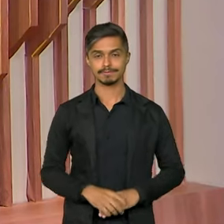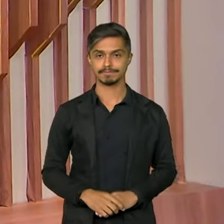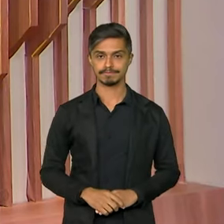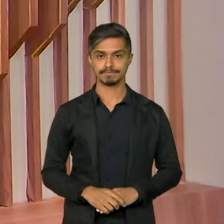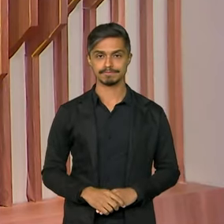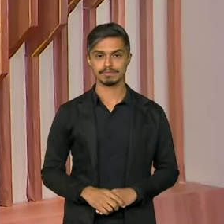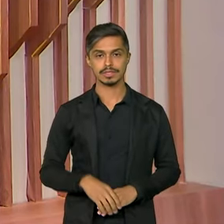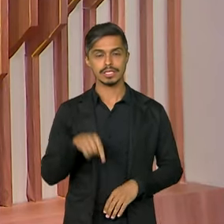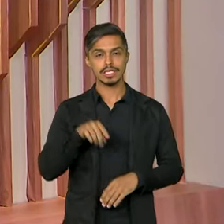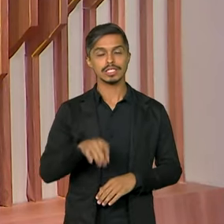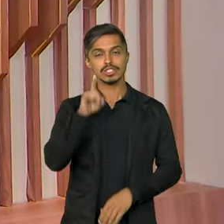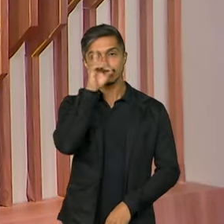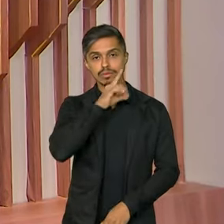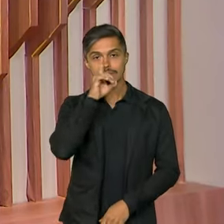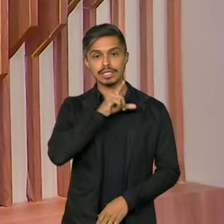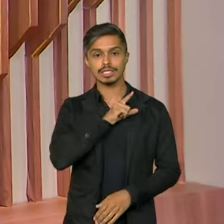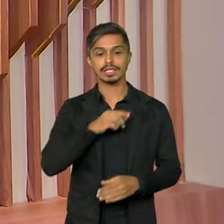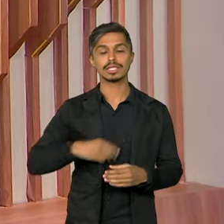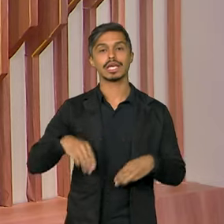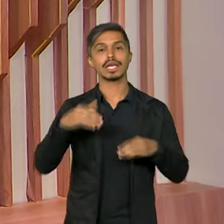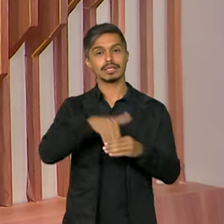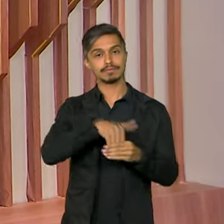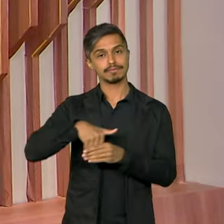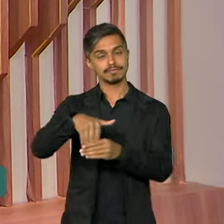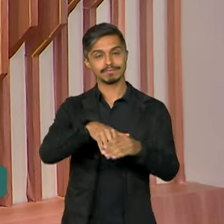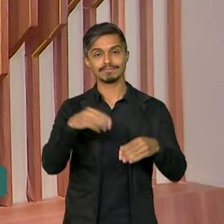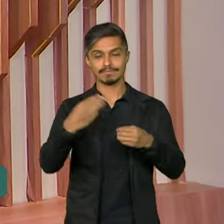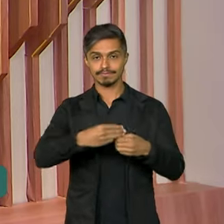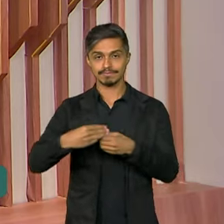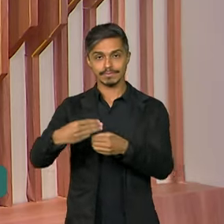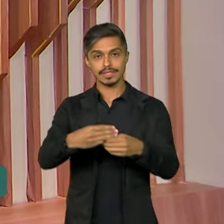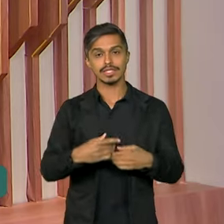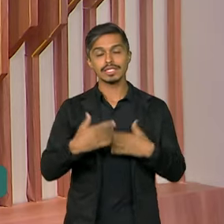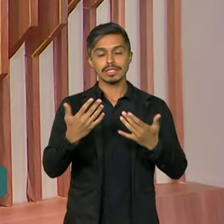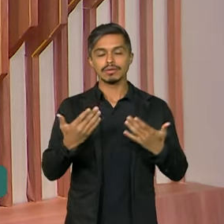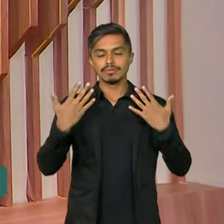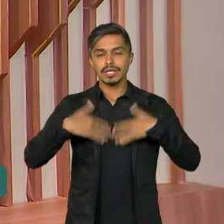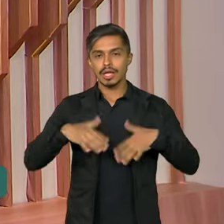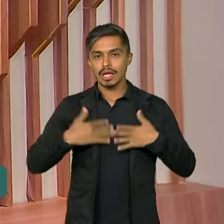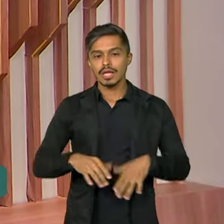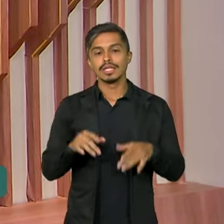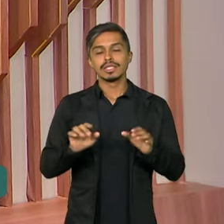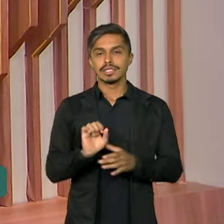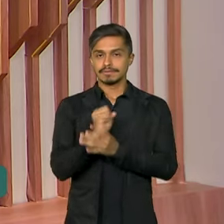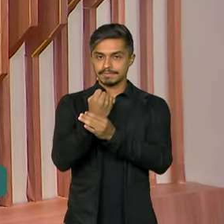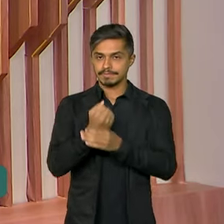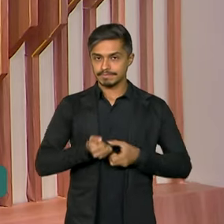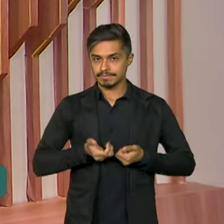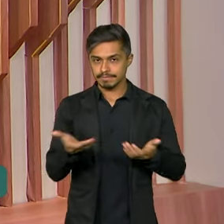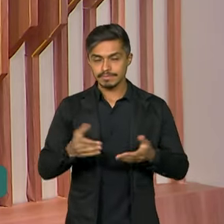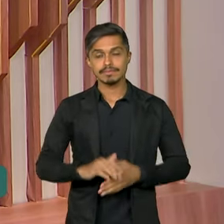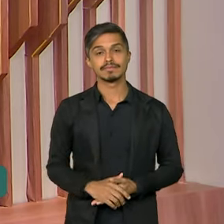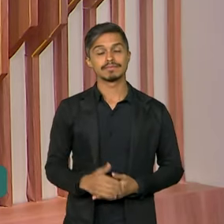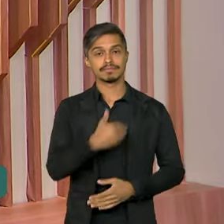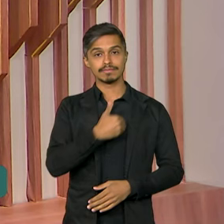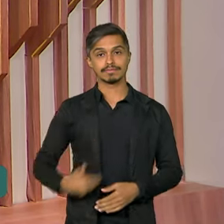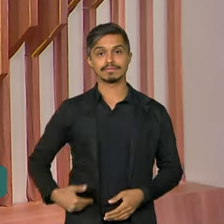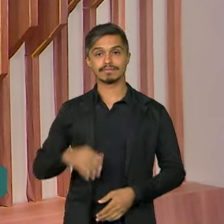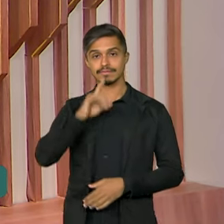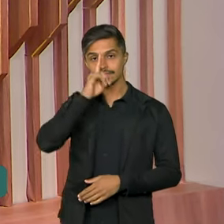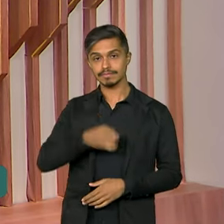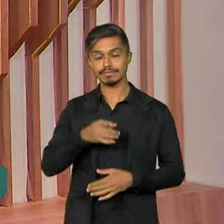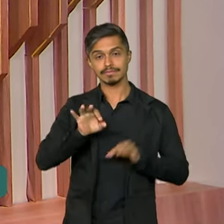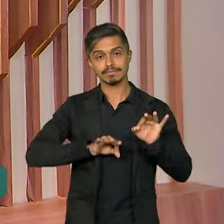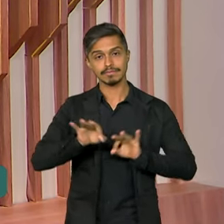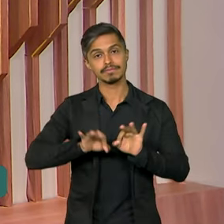Neste domingo, tem eleições municipais. E para garantir a tranquilidade e a segurança, o governo definiu diretrizes de